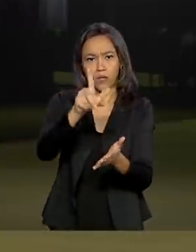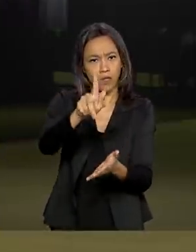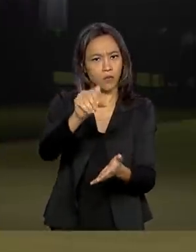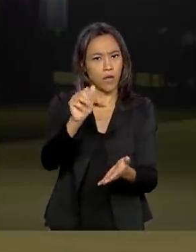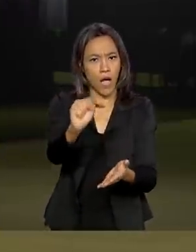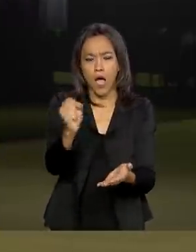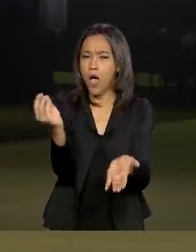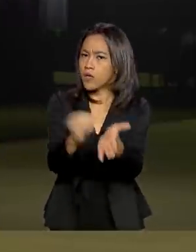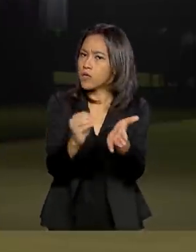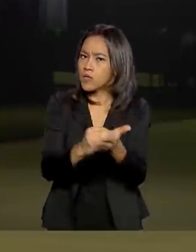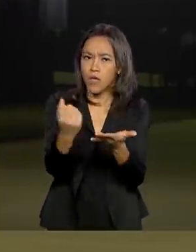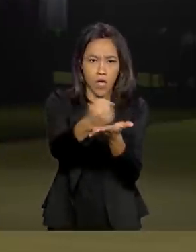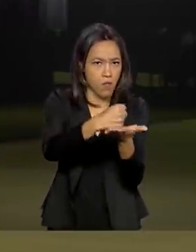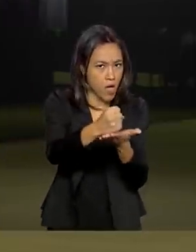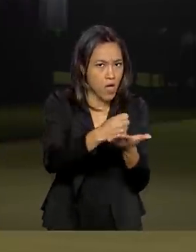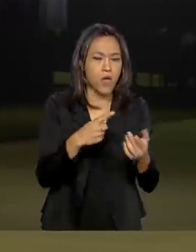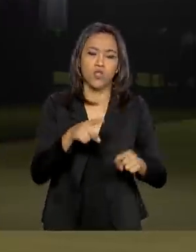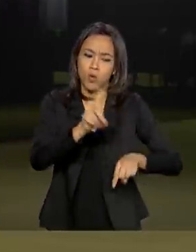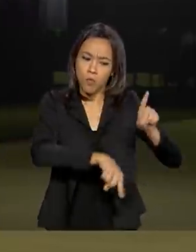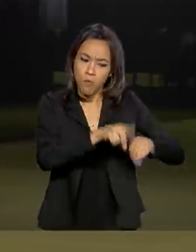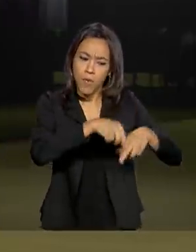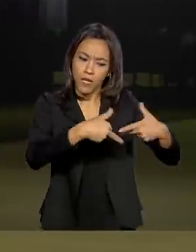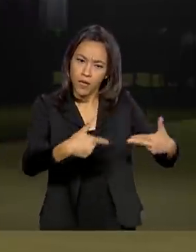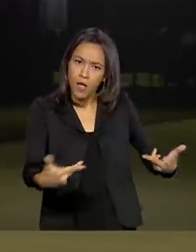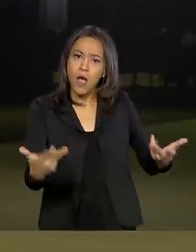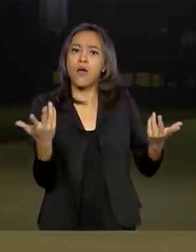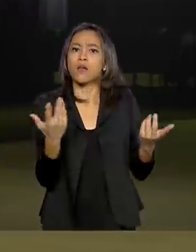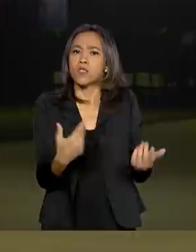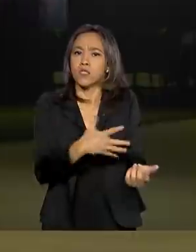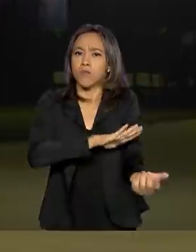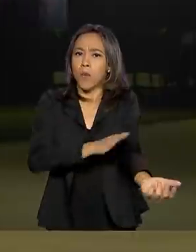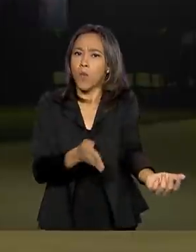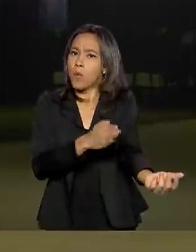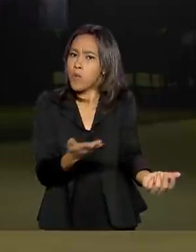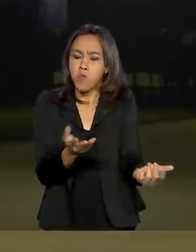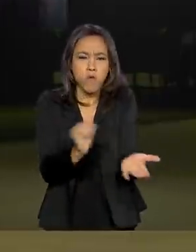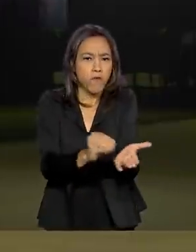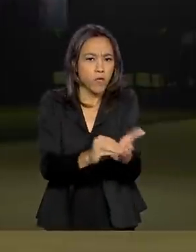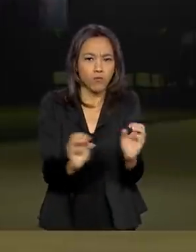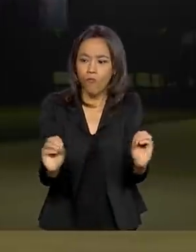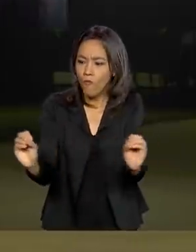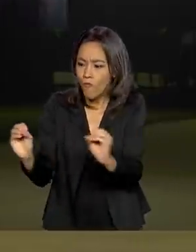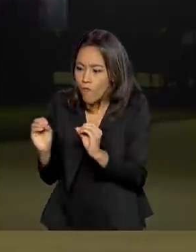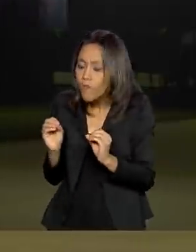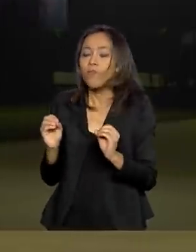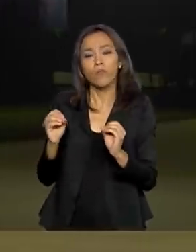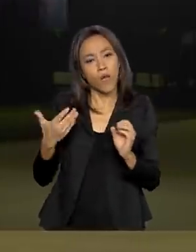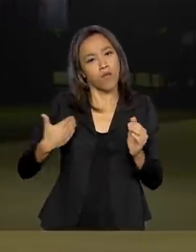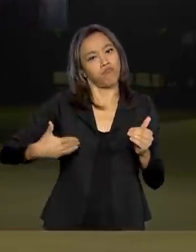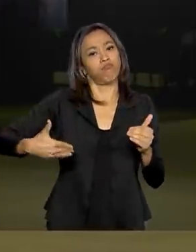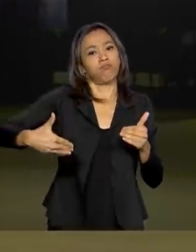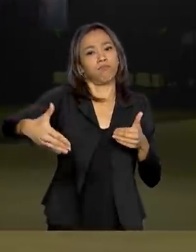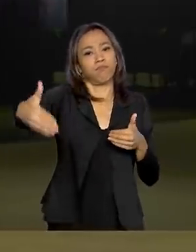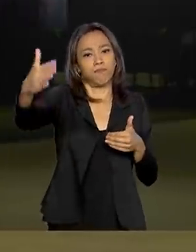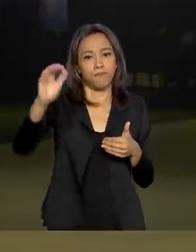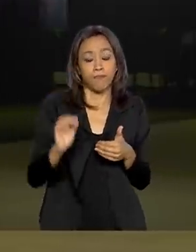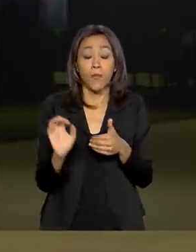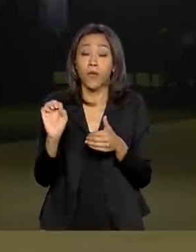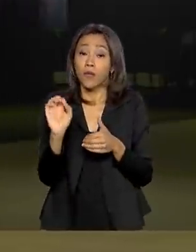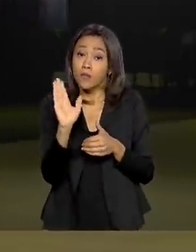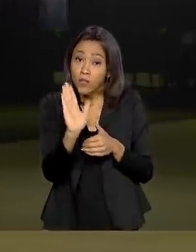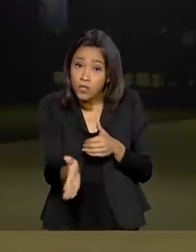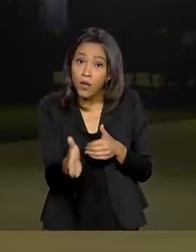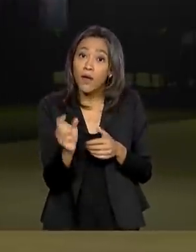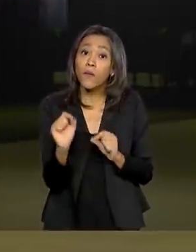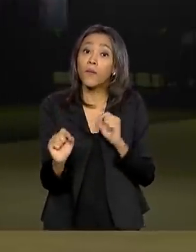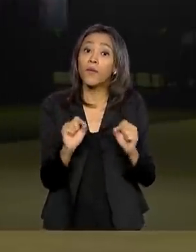o medicamento, o insumo para a hemodiálise. Então, nós estamos conseguindo fazer a logística funcionar. Houve uma montagem de